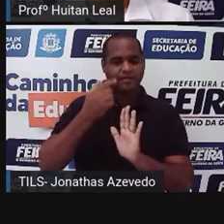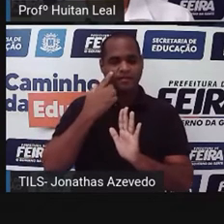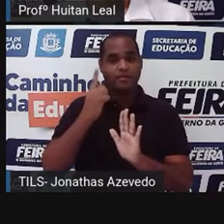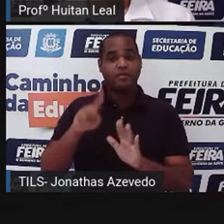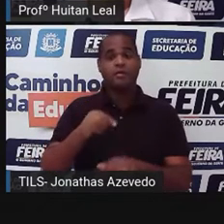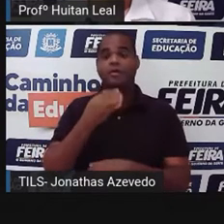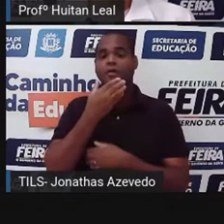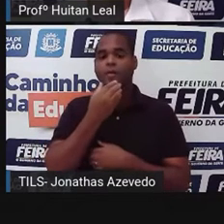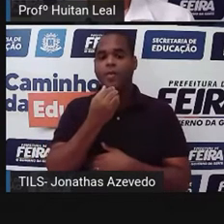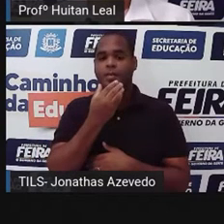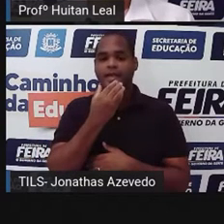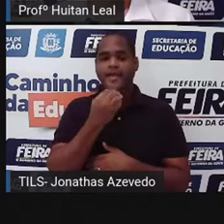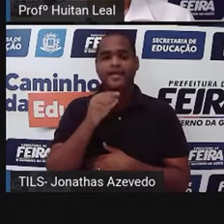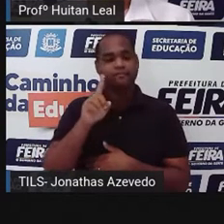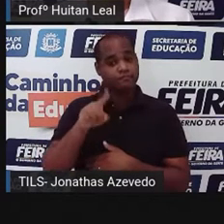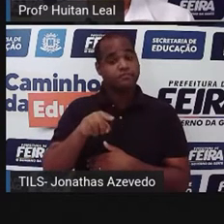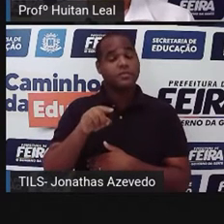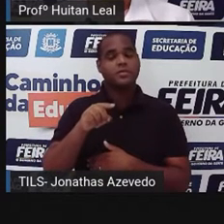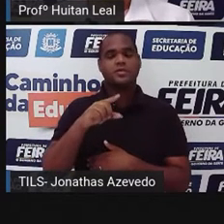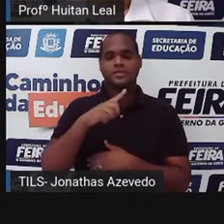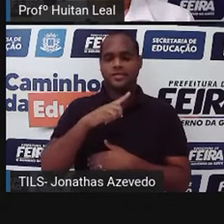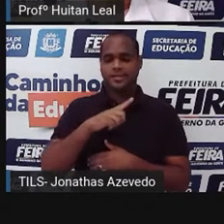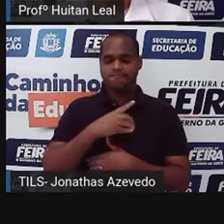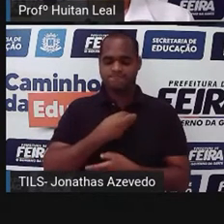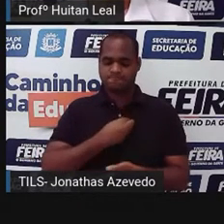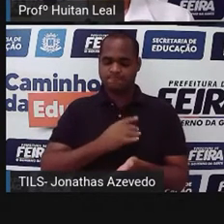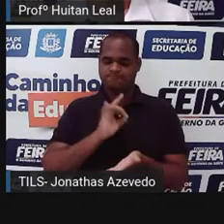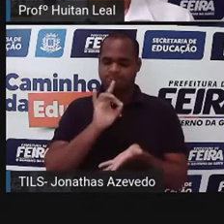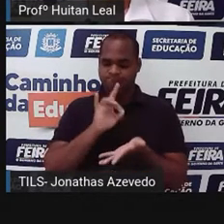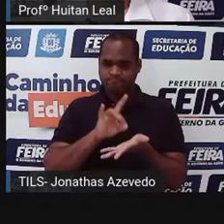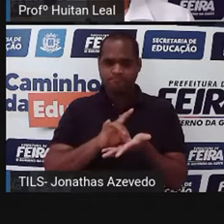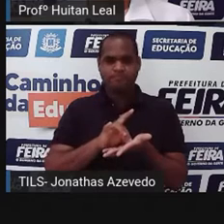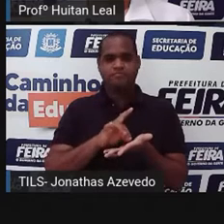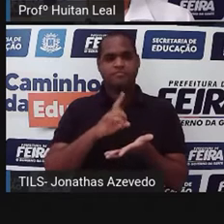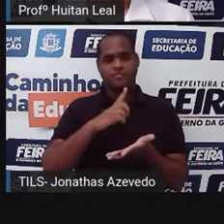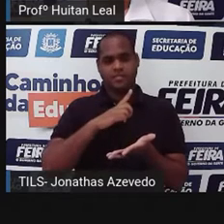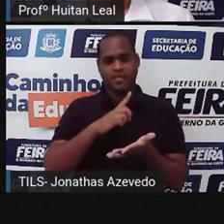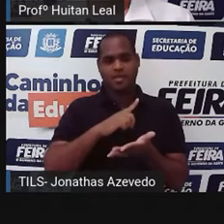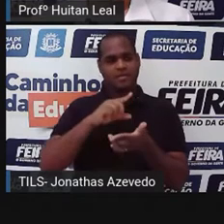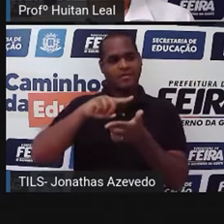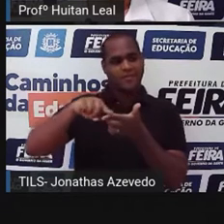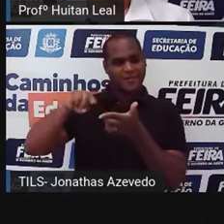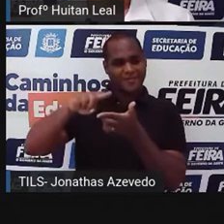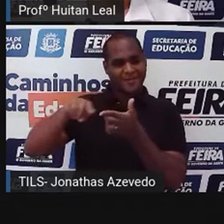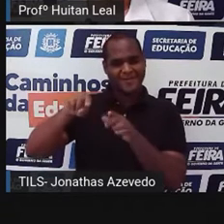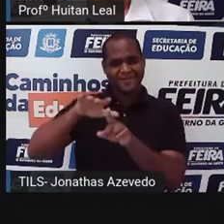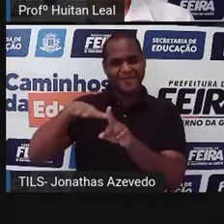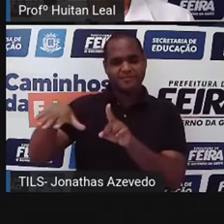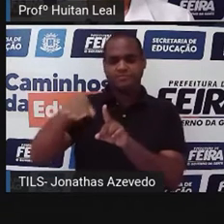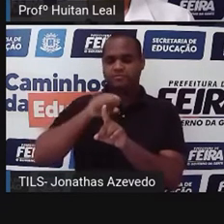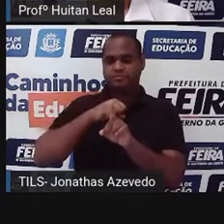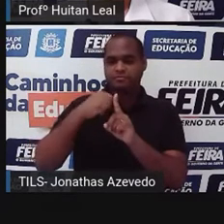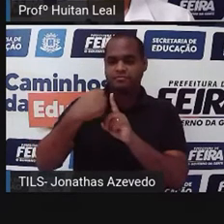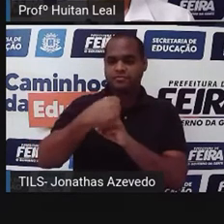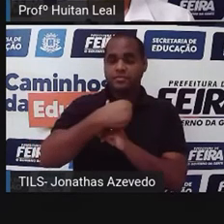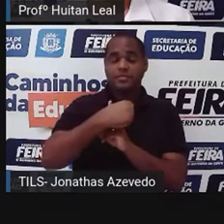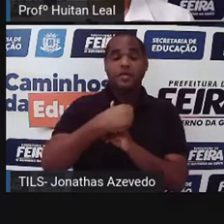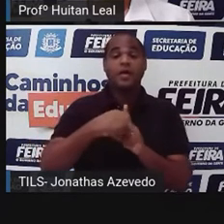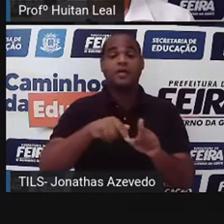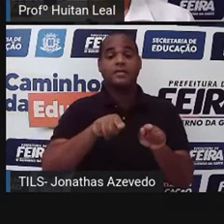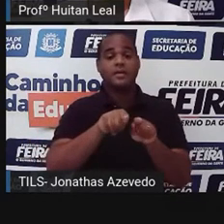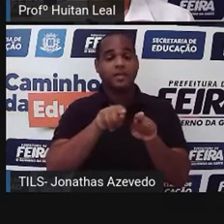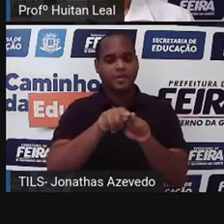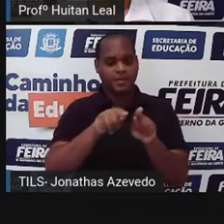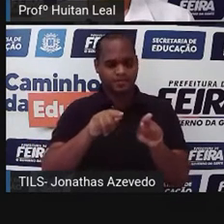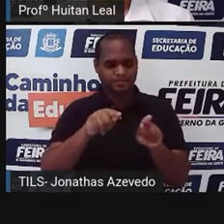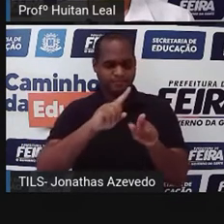autor, ele traz a vida real, ele traz até os problemas sociais, não é? Os problemas